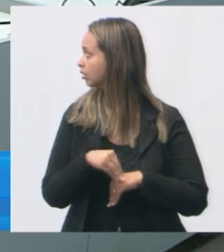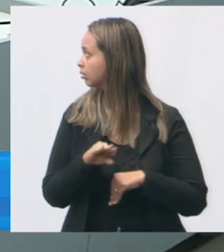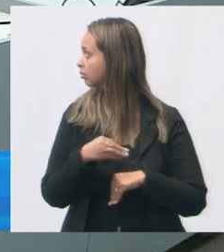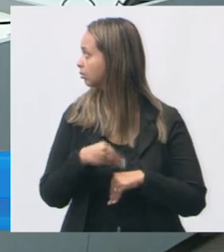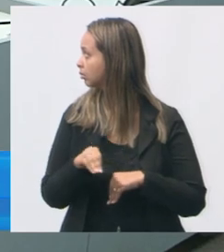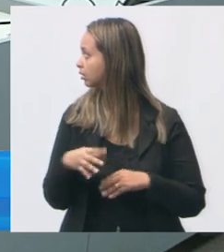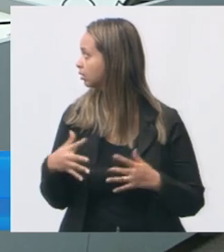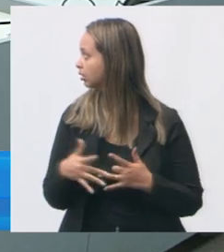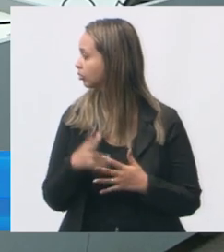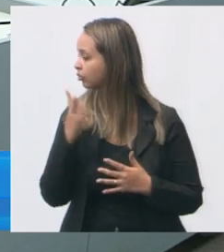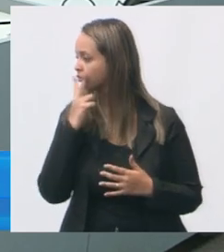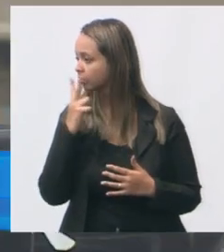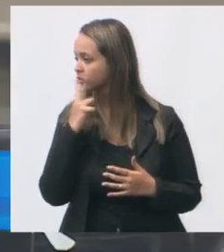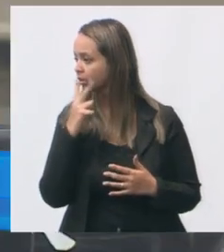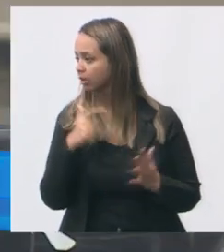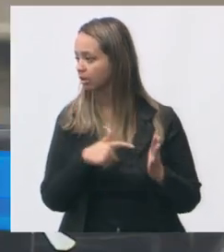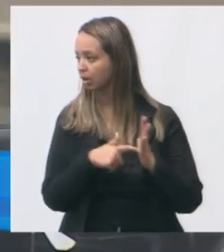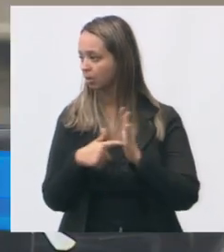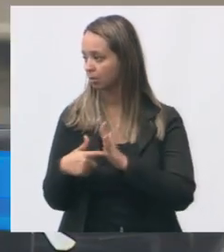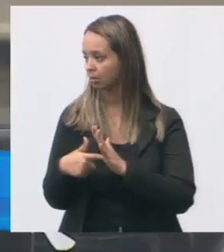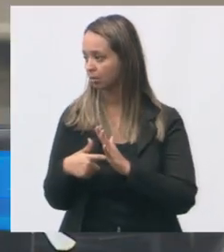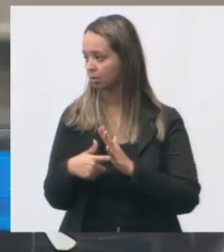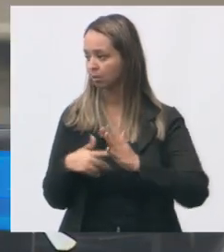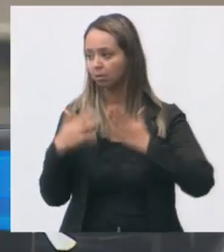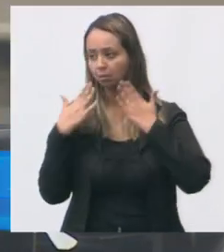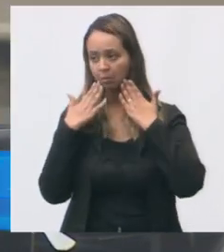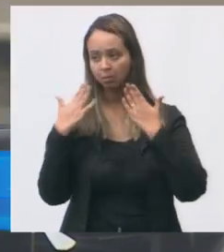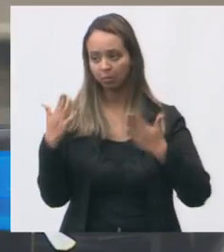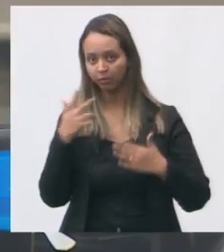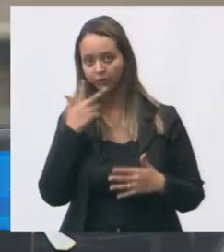na verdade a gente já apresentou porque